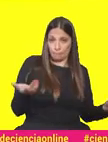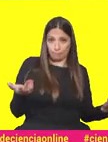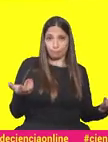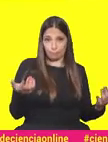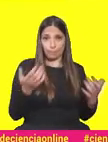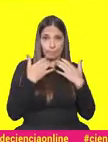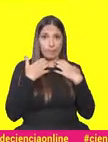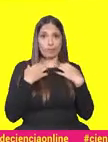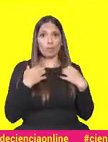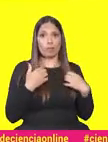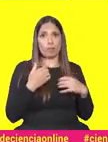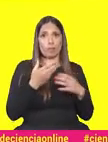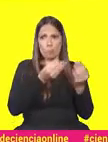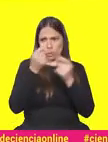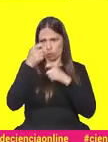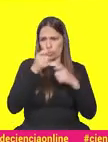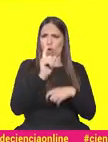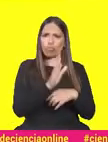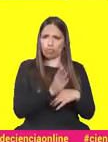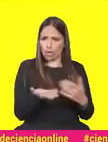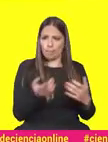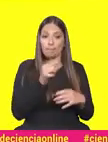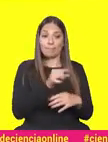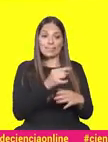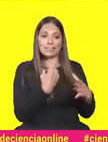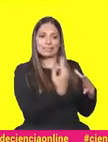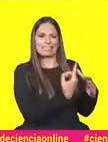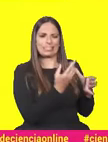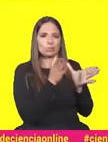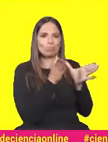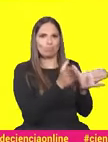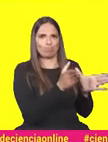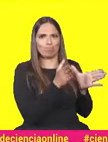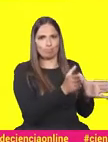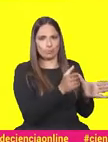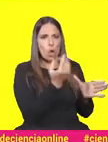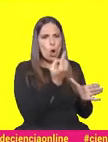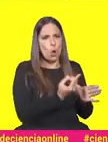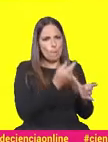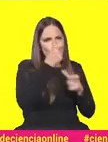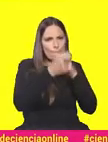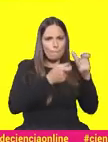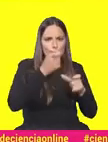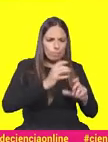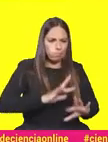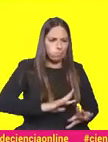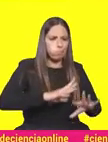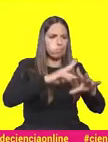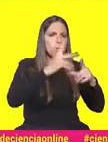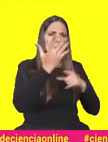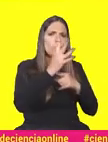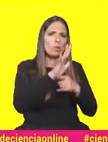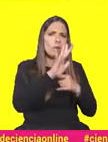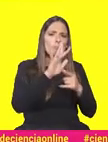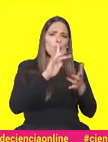já cá estava e já muitas pessoas utilizavam, só que este confinamento obrigou que as pessoas crescessem na utilização, por exemplo, das